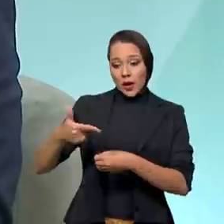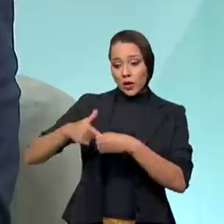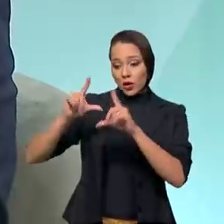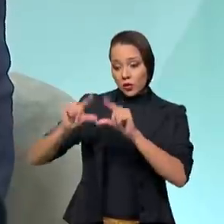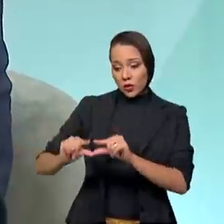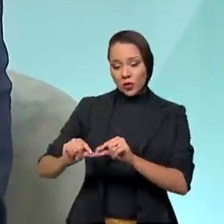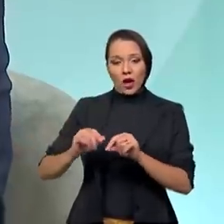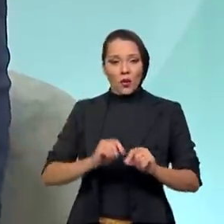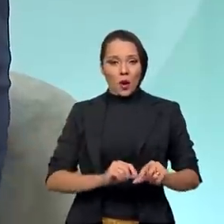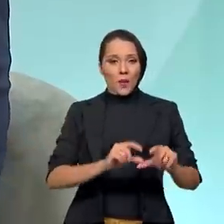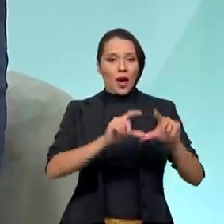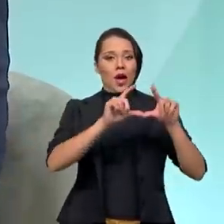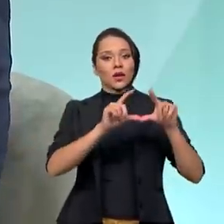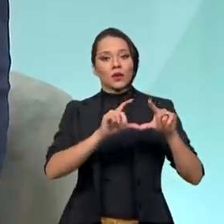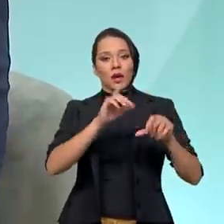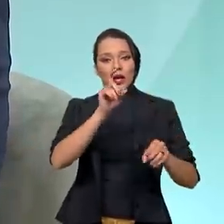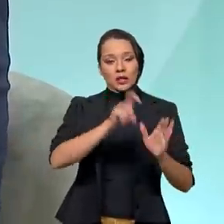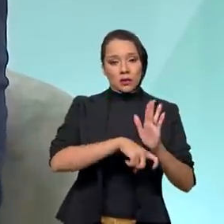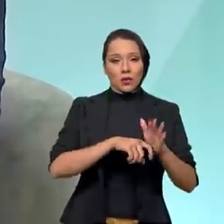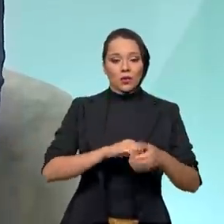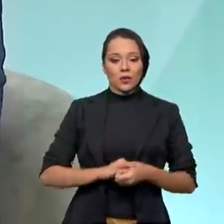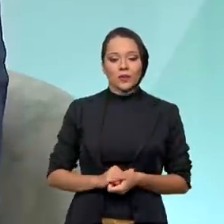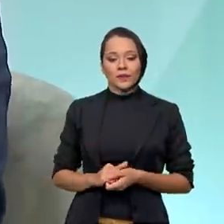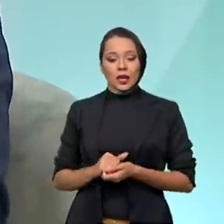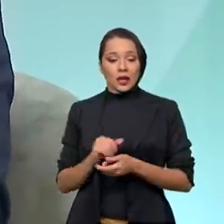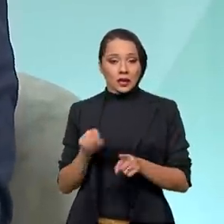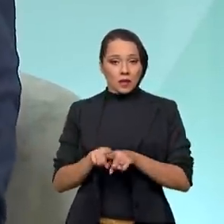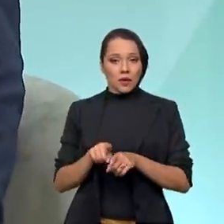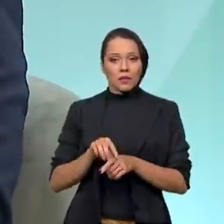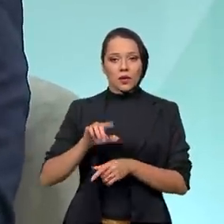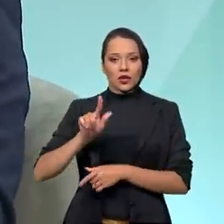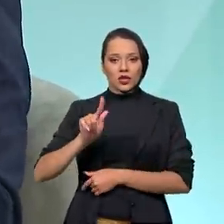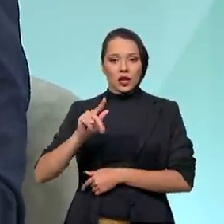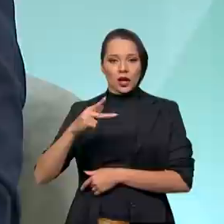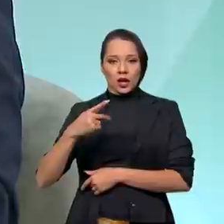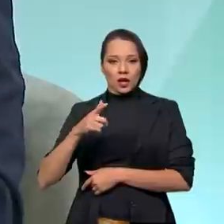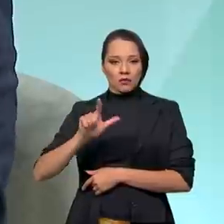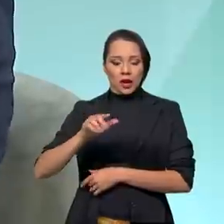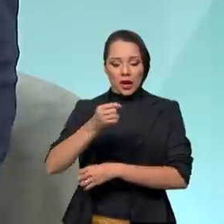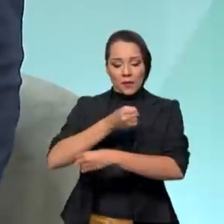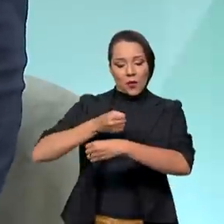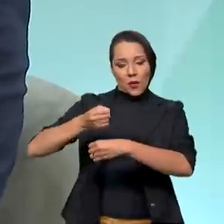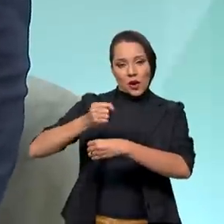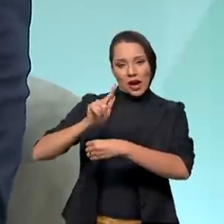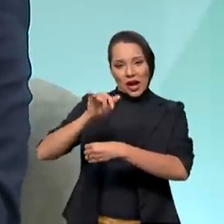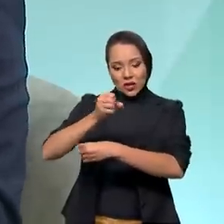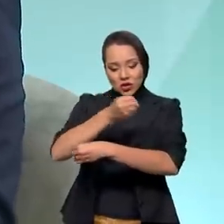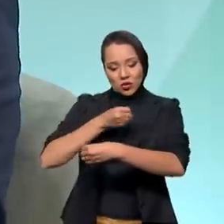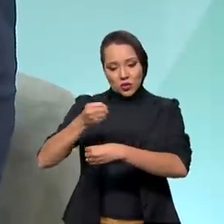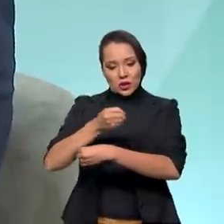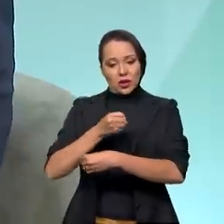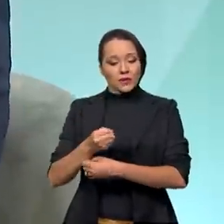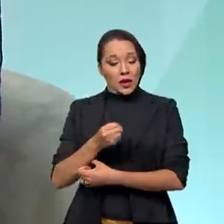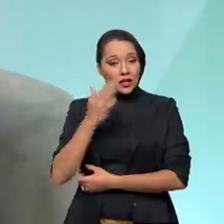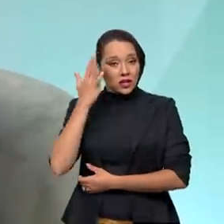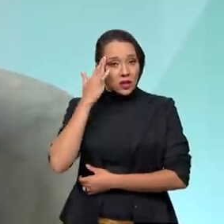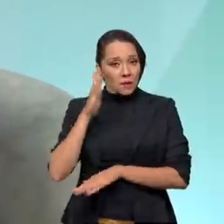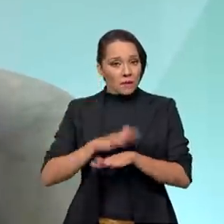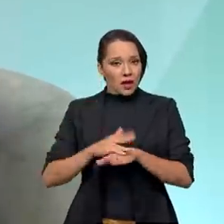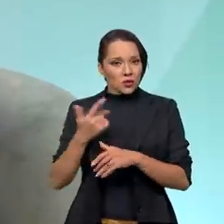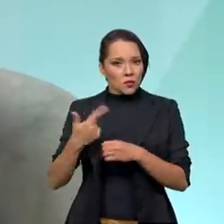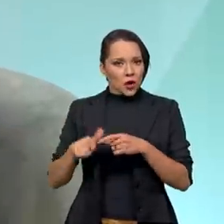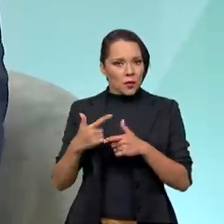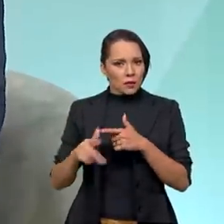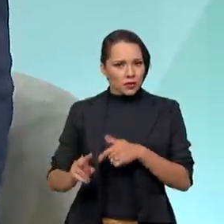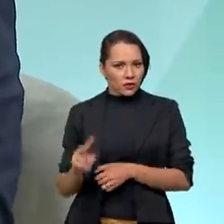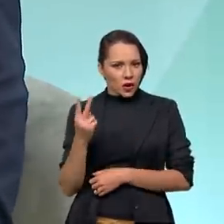diminui, eu aumento esse tributo. Para o GLP, para o gás de cozinha, nós entendemos que, muito mais do que um problema de